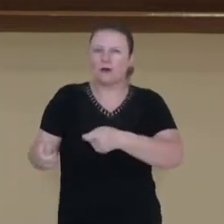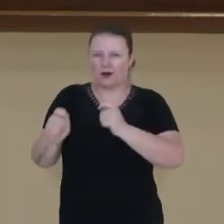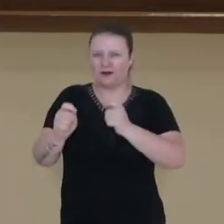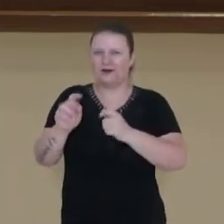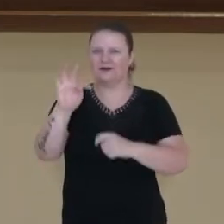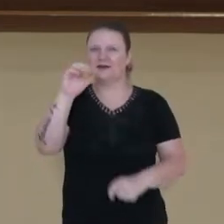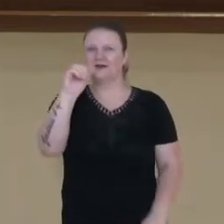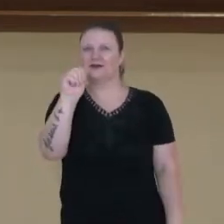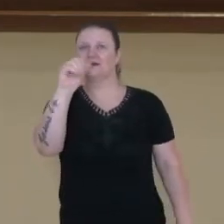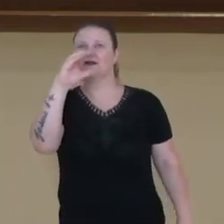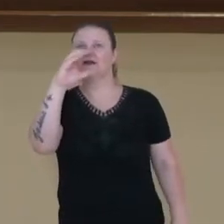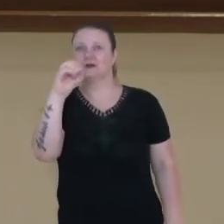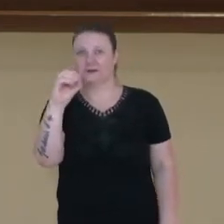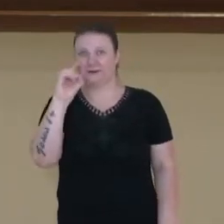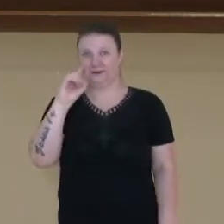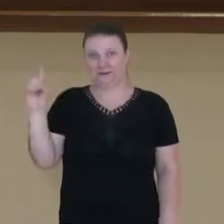slides.